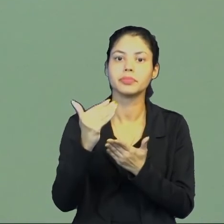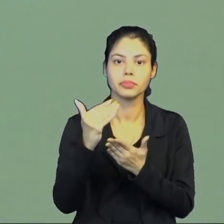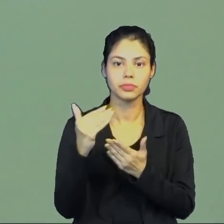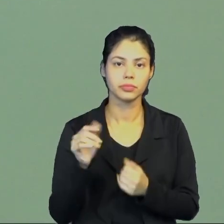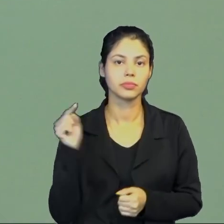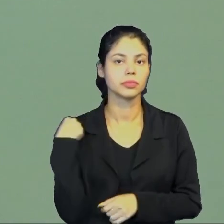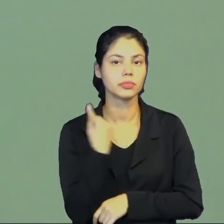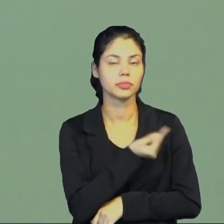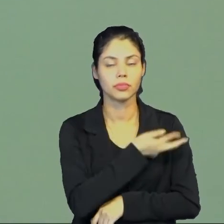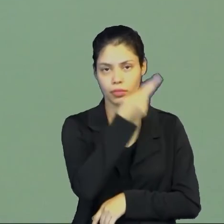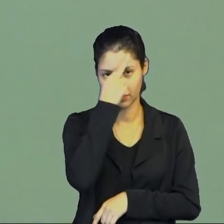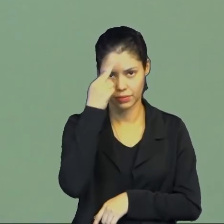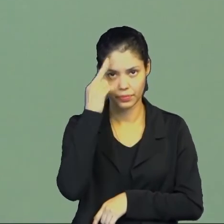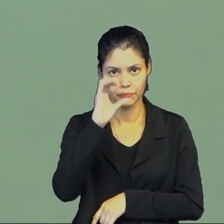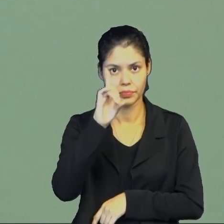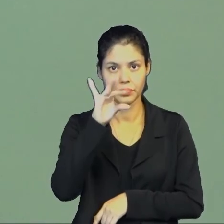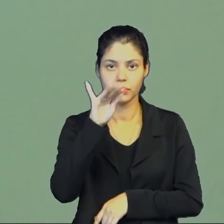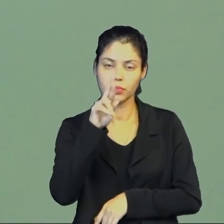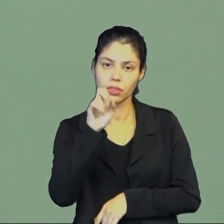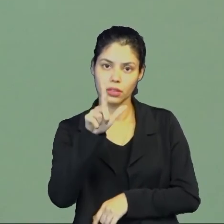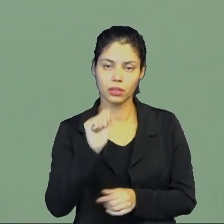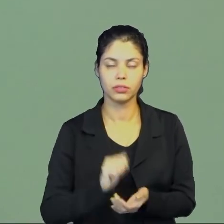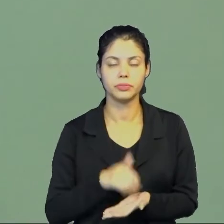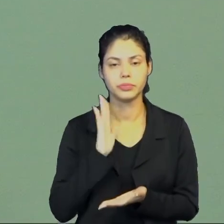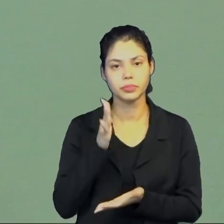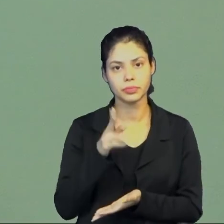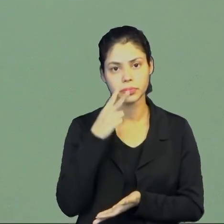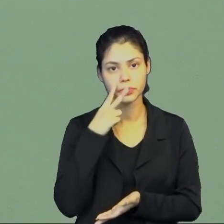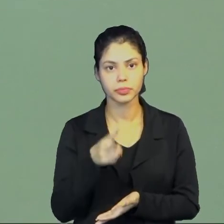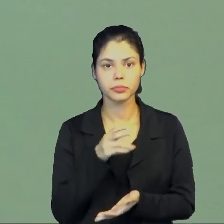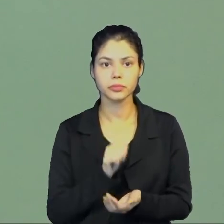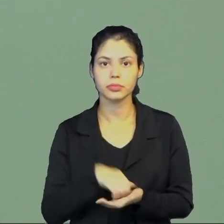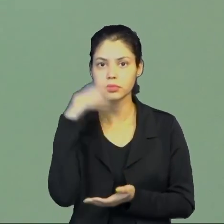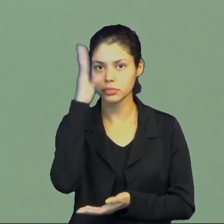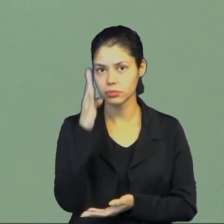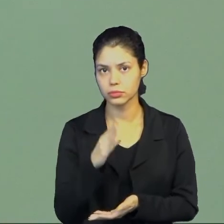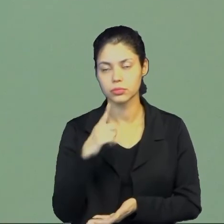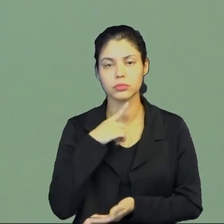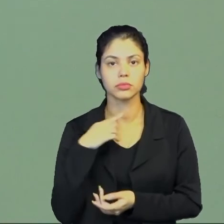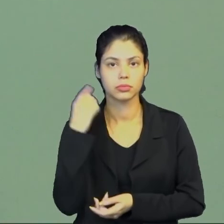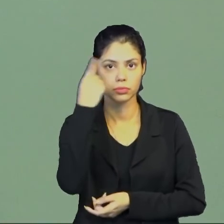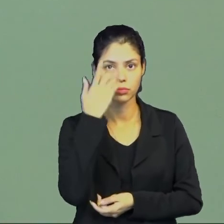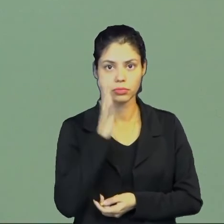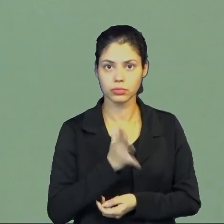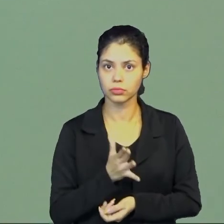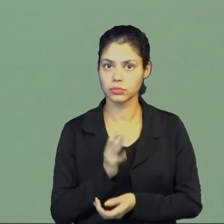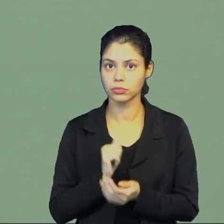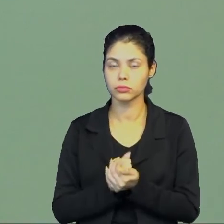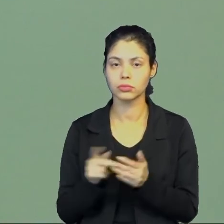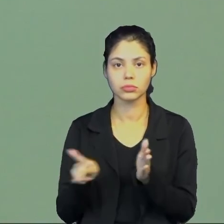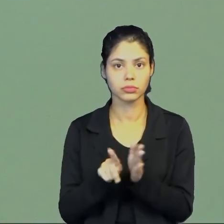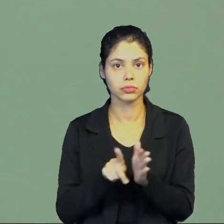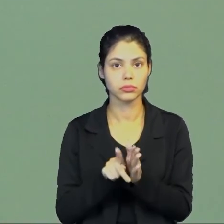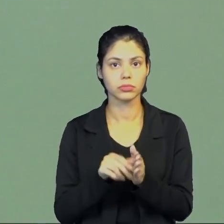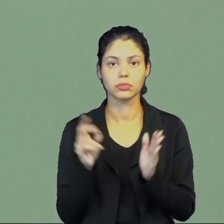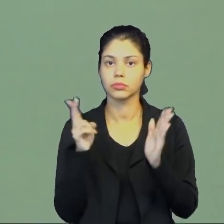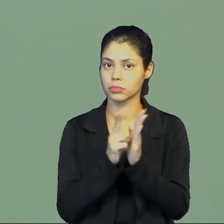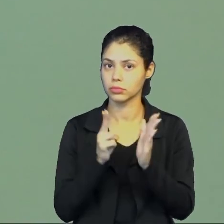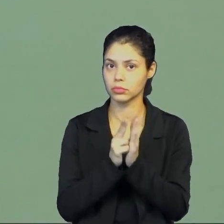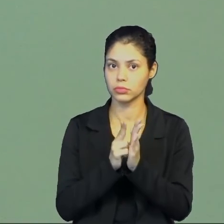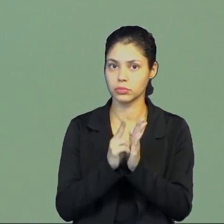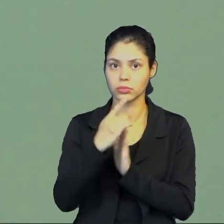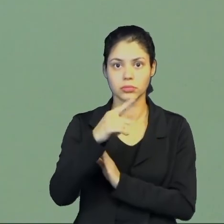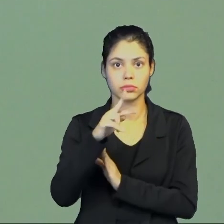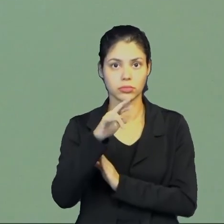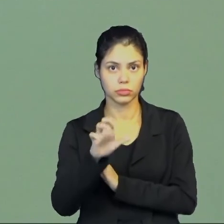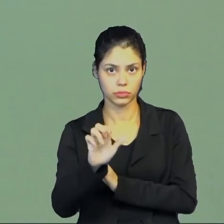nossa história ocidental, né, já visto, né, que as terras brasileiras e espanholas já eram habitadas, né, pelos indígenas pré